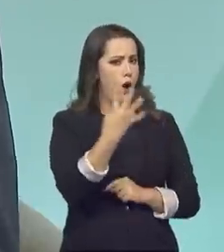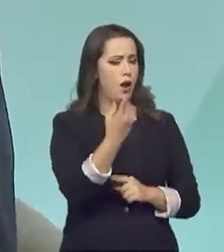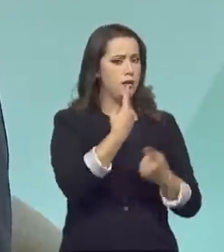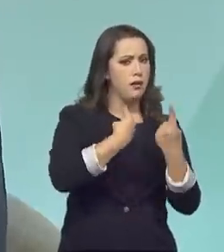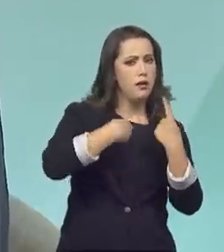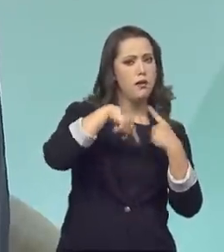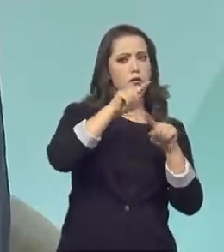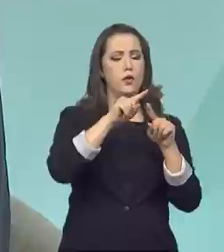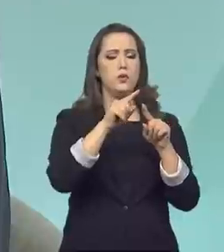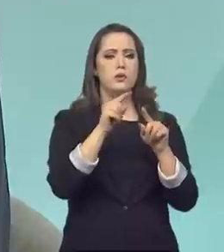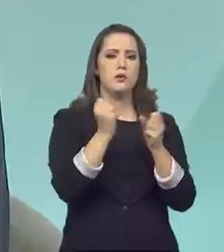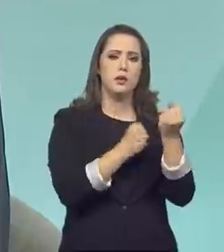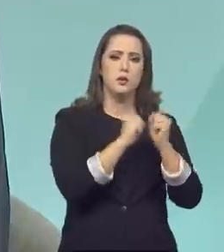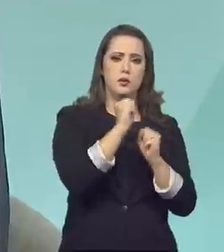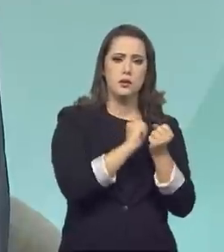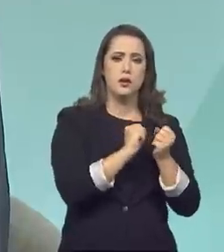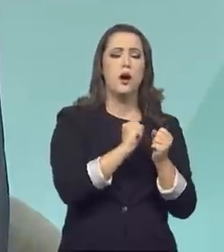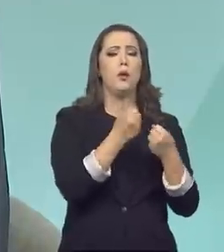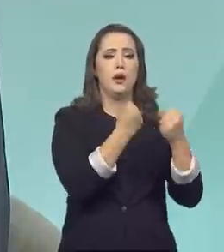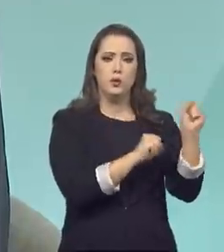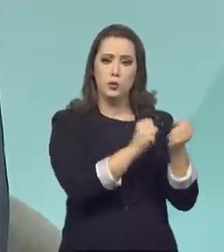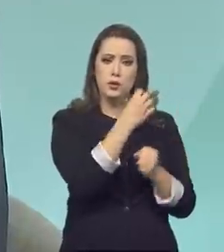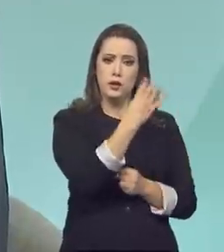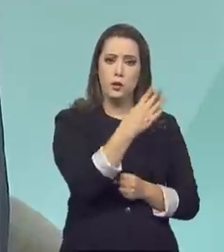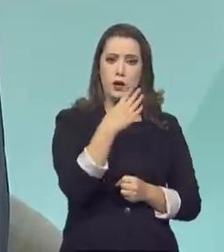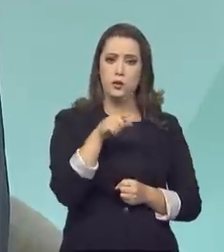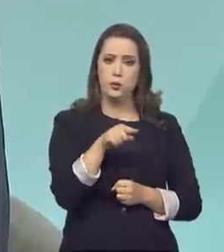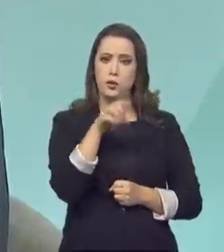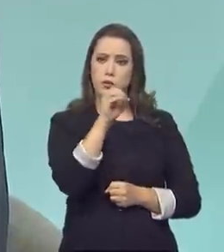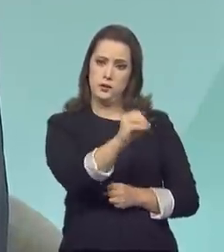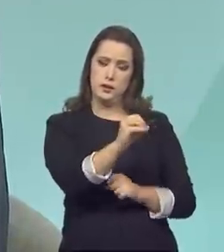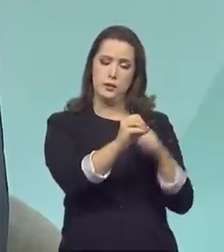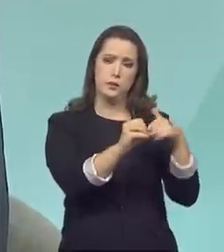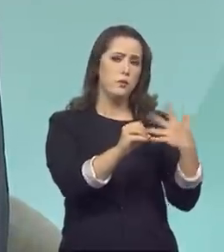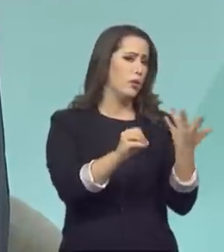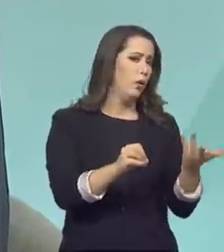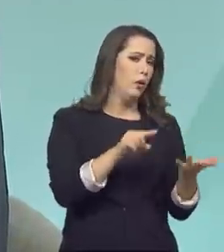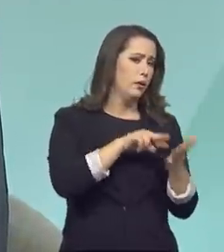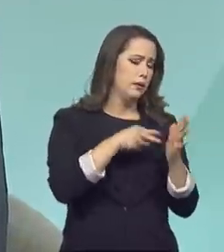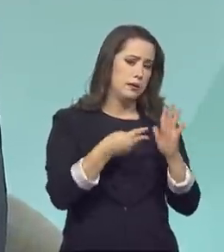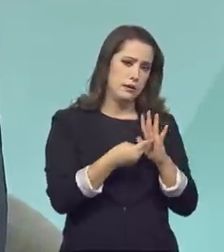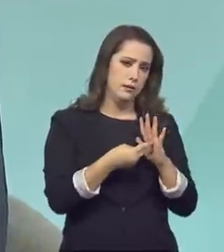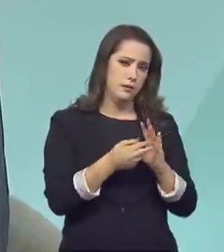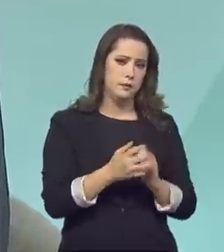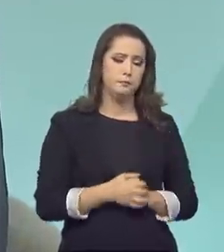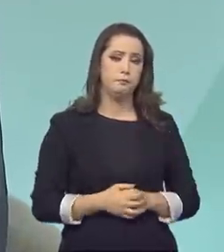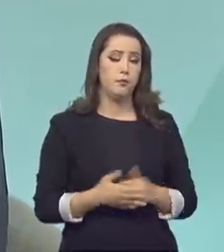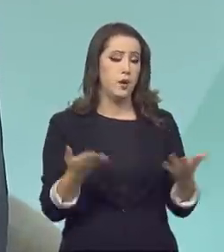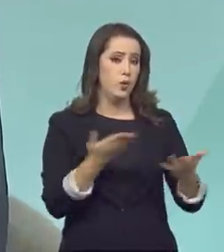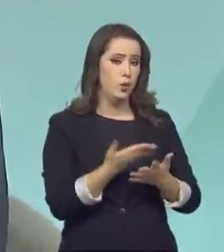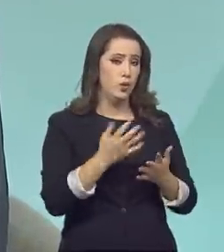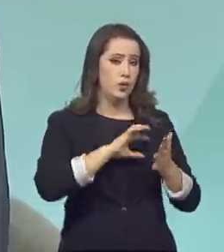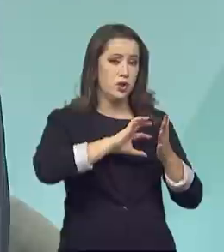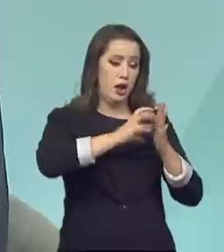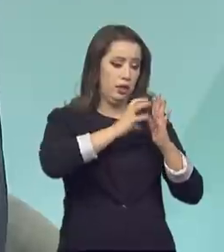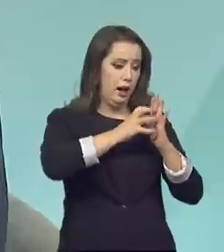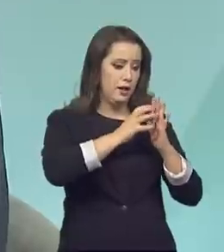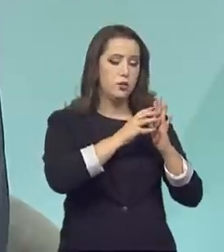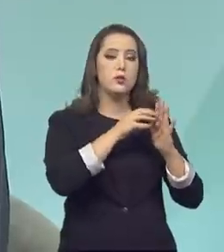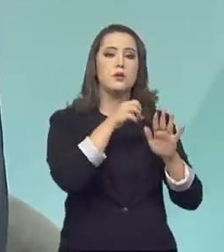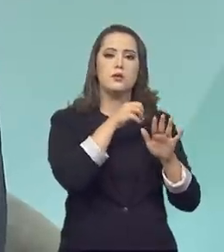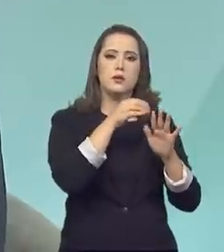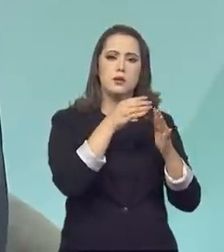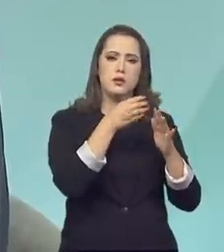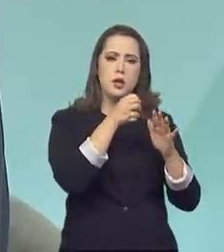é essa tal da Indústria 4.0? A partir do momento que você tem uma quantidade de dados informatizado e consegue